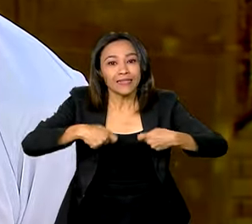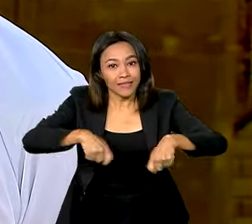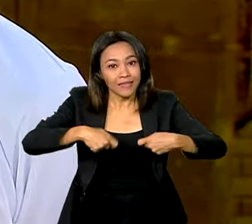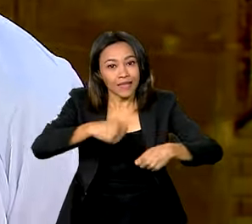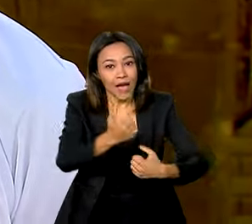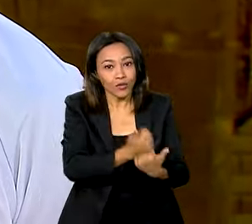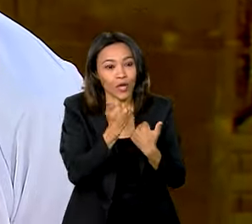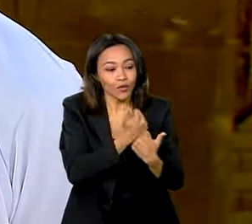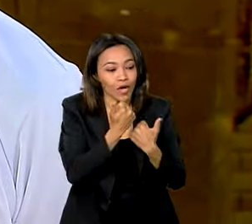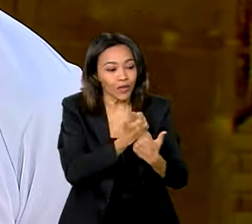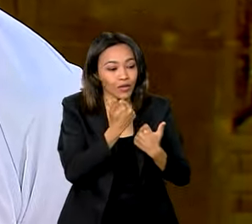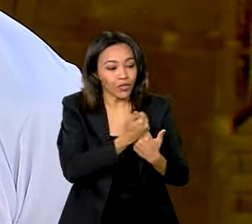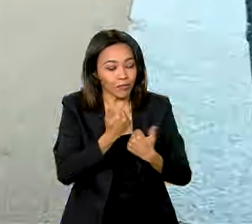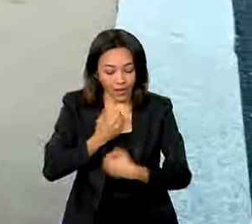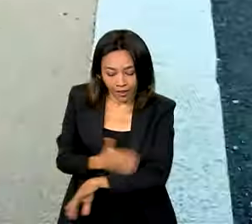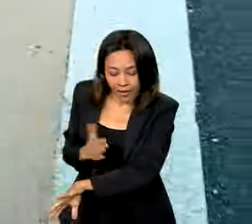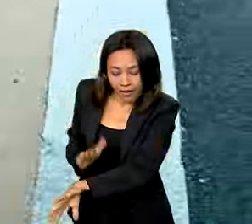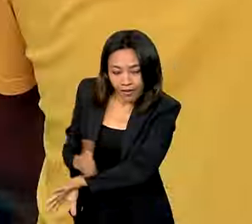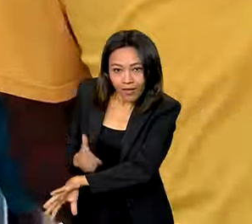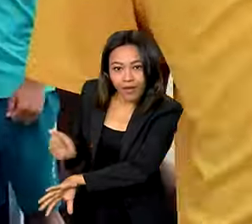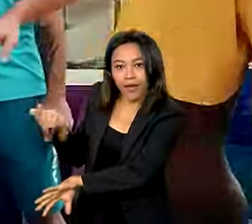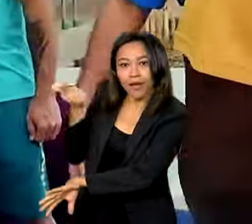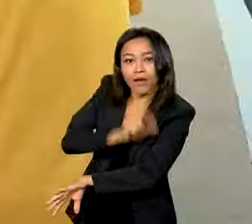buscar a medalha para o